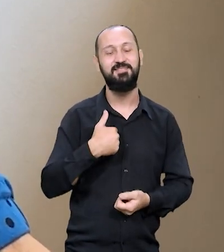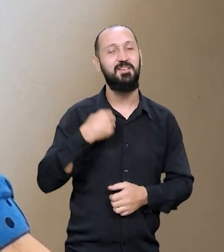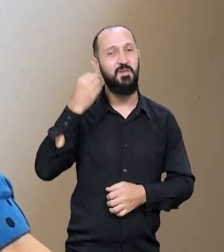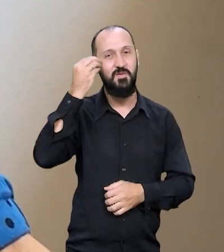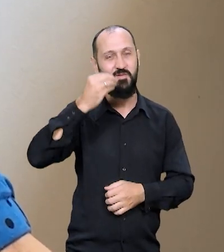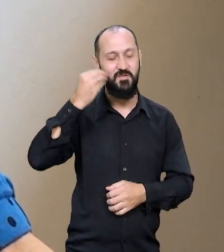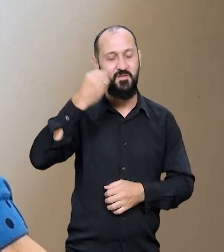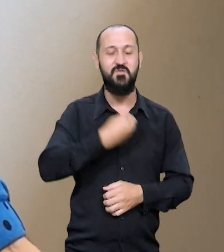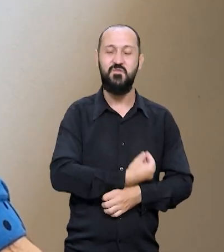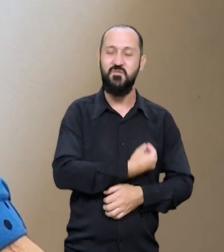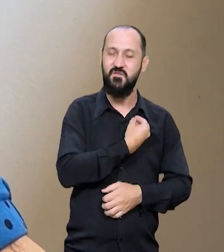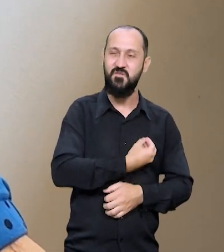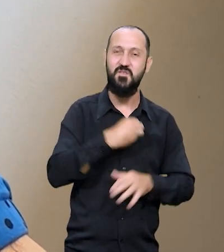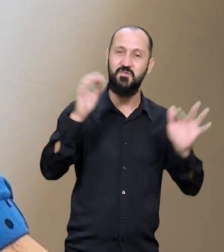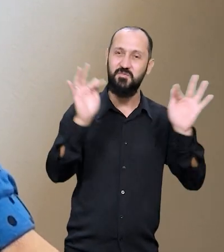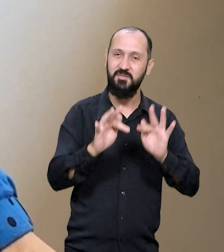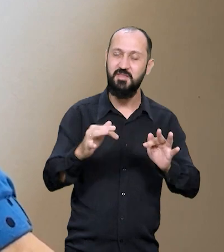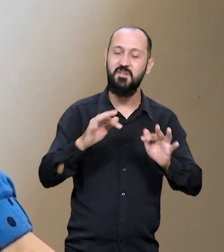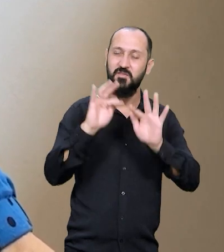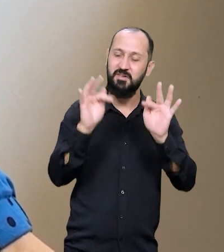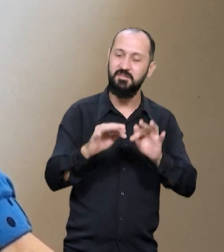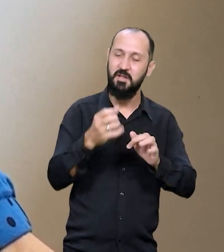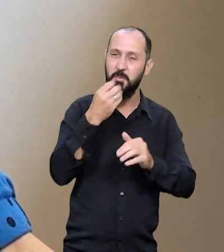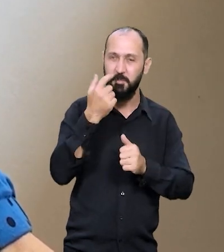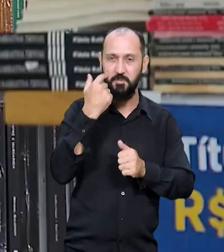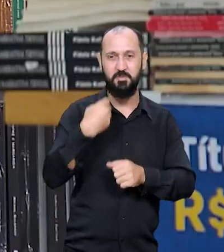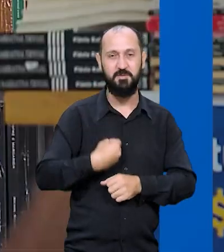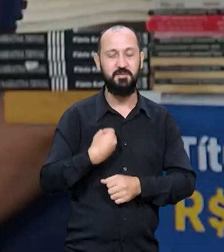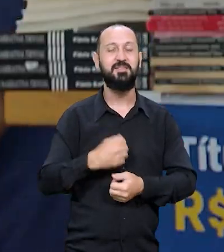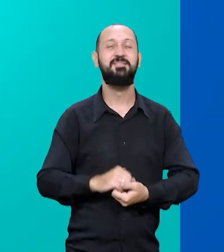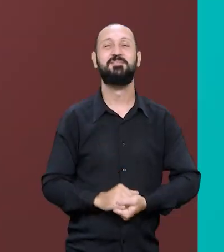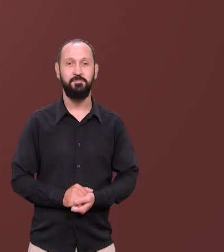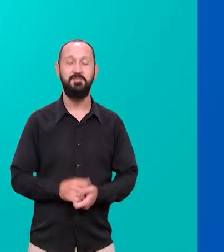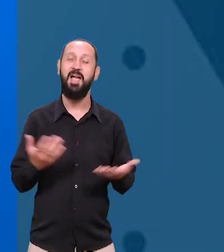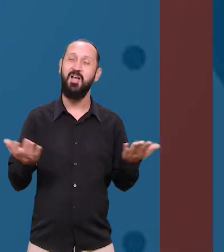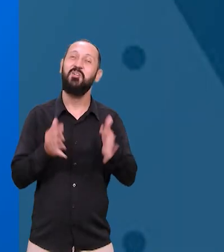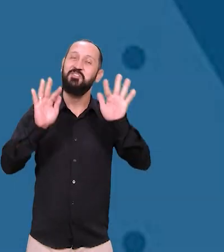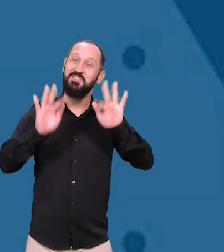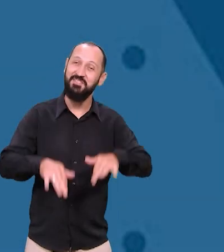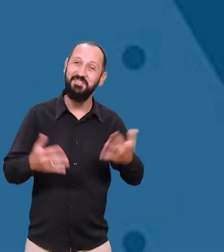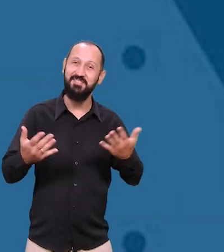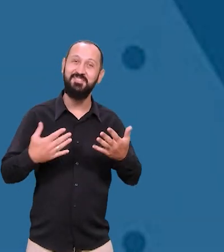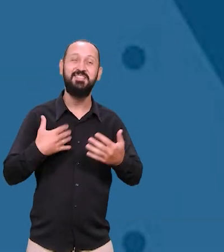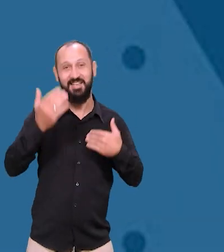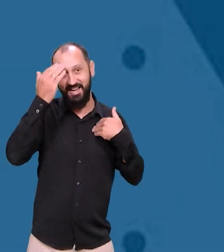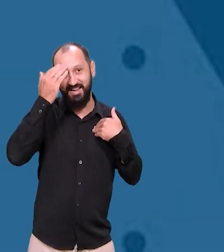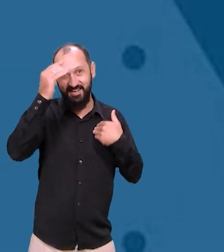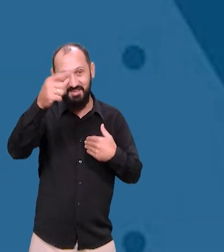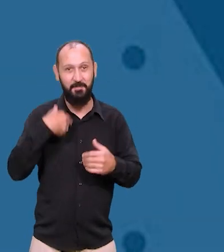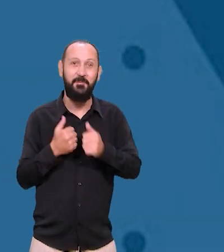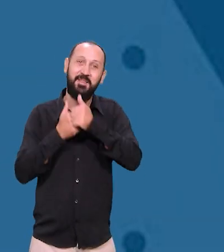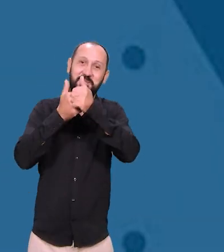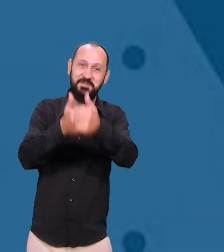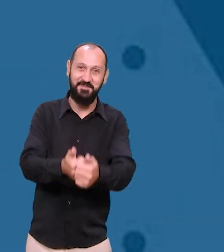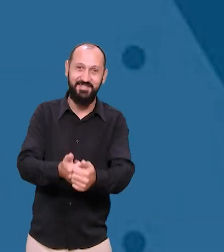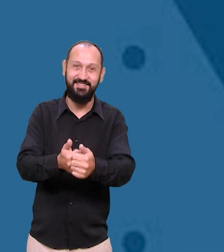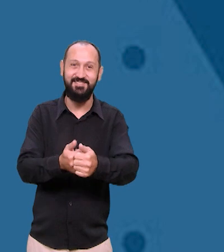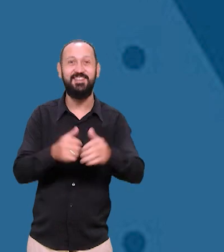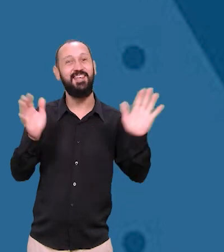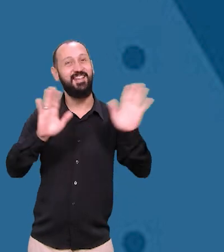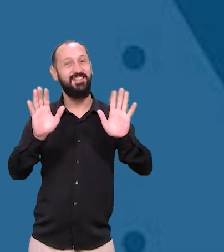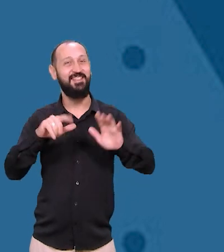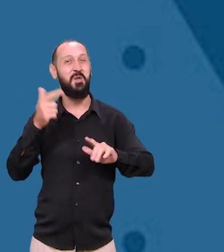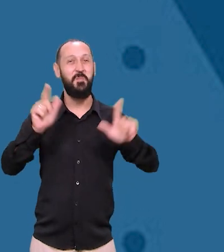feliz. Porque a felicidade é sempre bom na vida da gente. Eu vou ficando por aqui. E agradeço pela sua